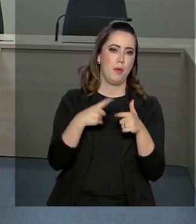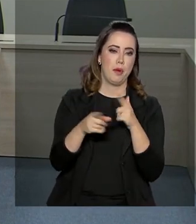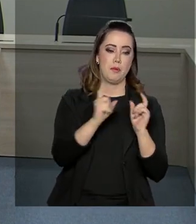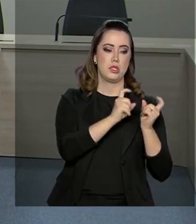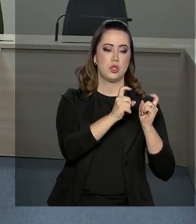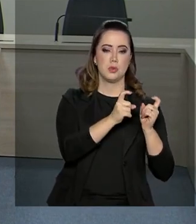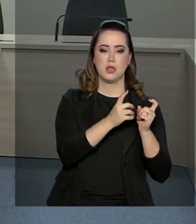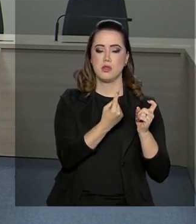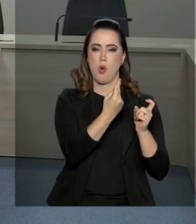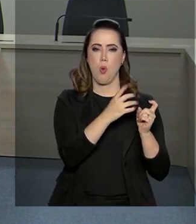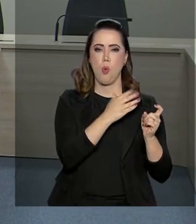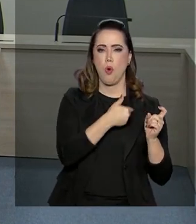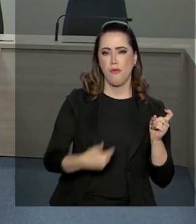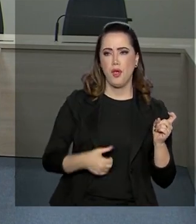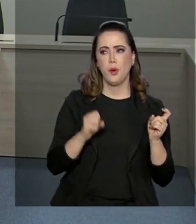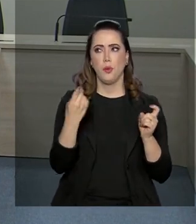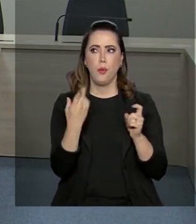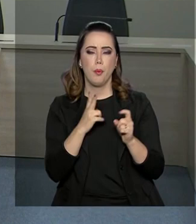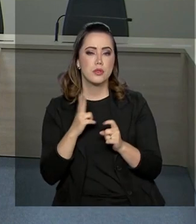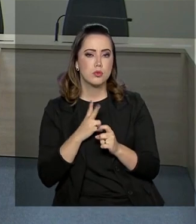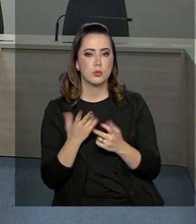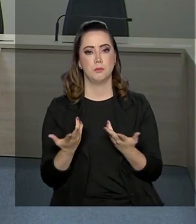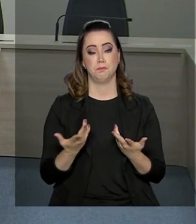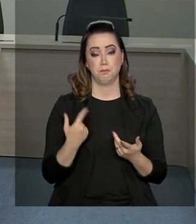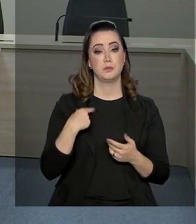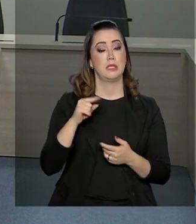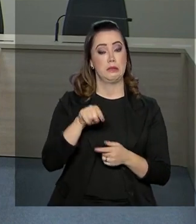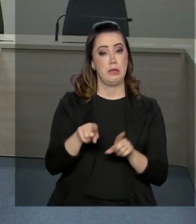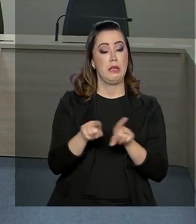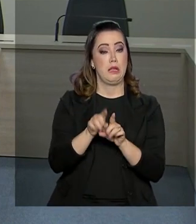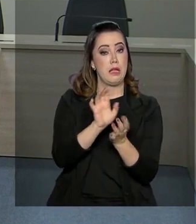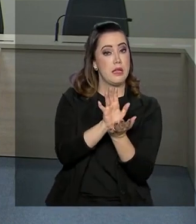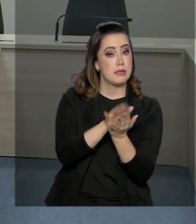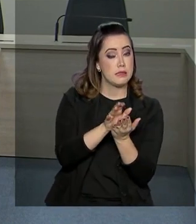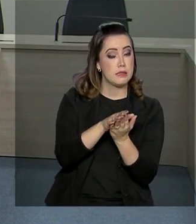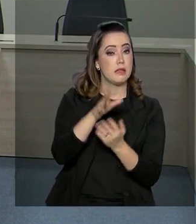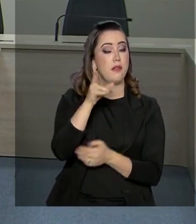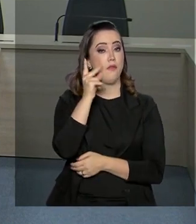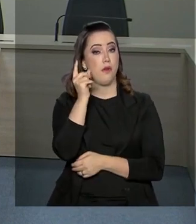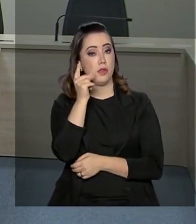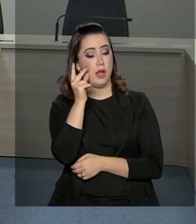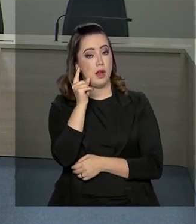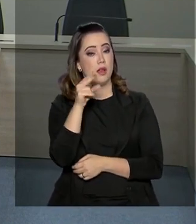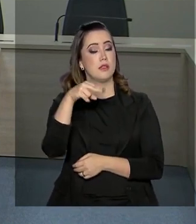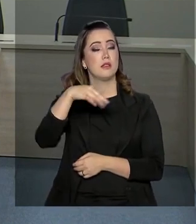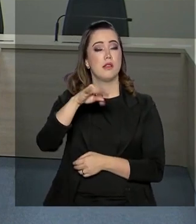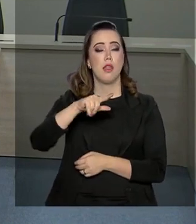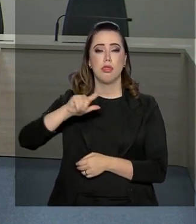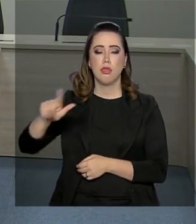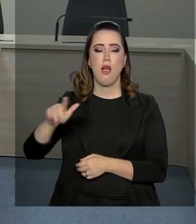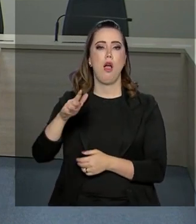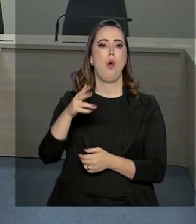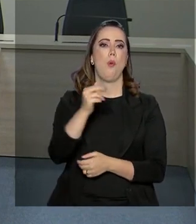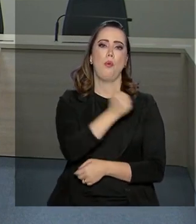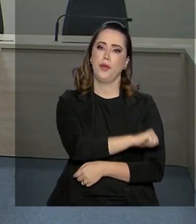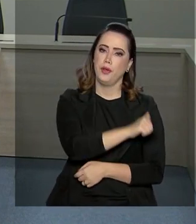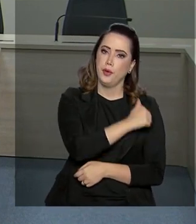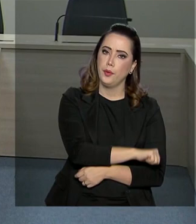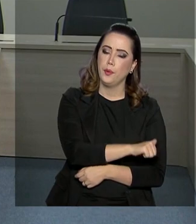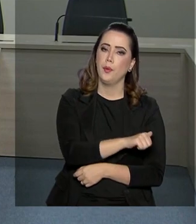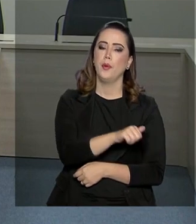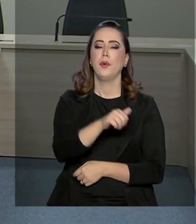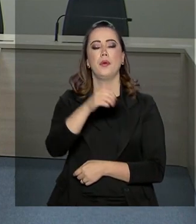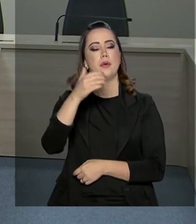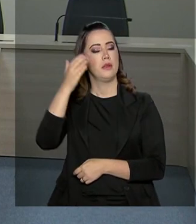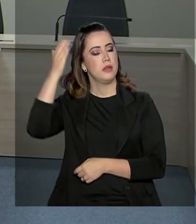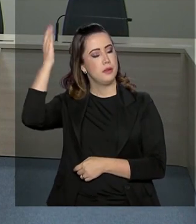poligonais modificadas estão os das capitais Recife, Fortaleza, Natal, Maceió, Rio de Janeiro e Belém. A